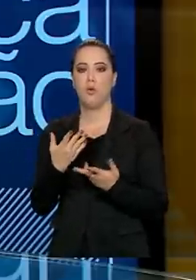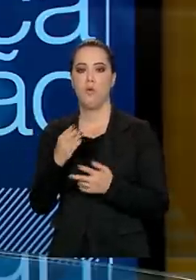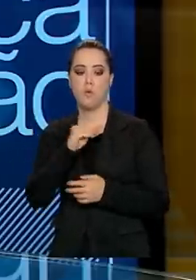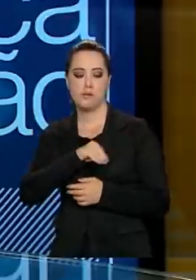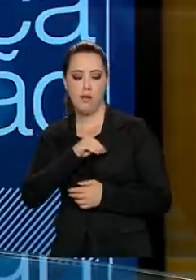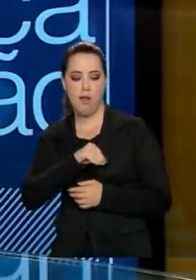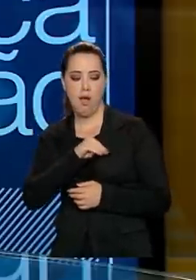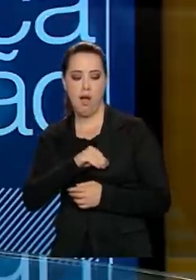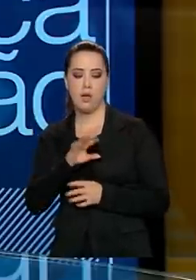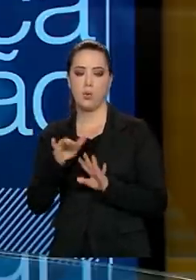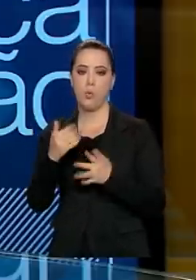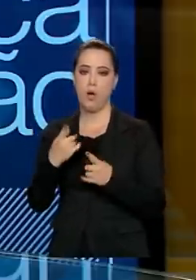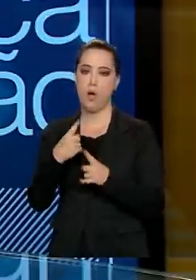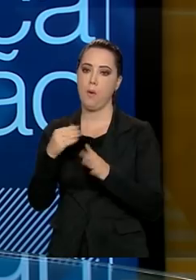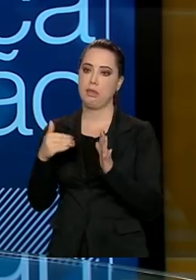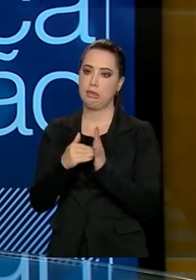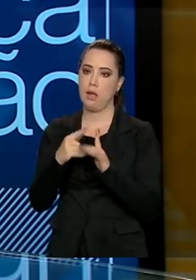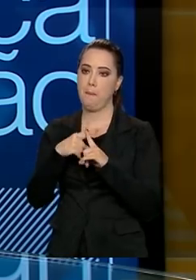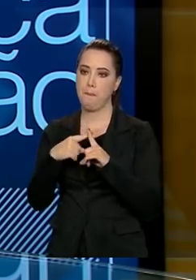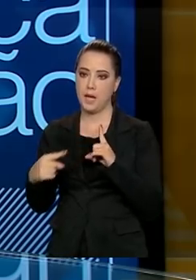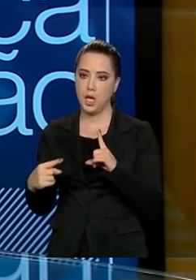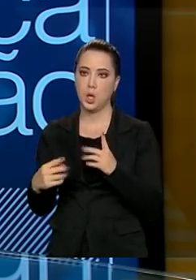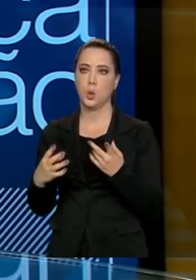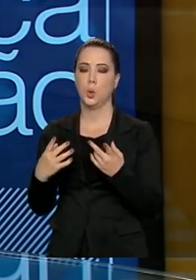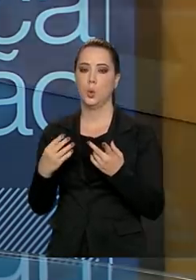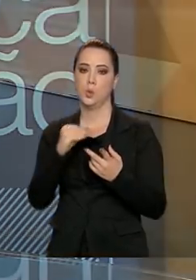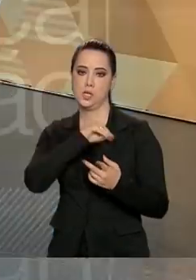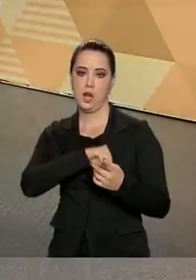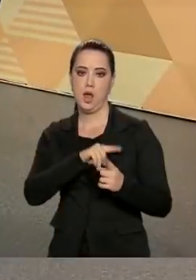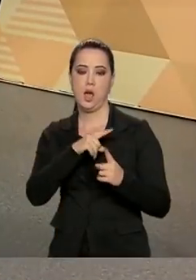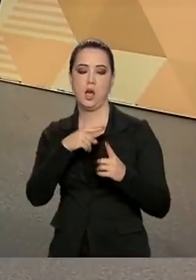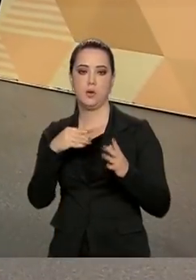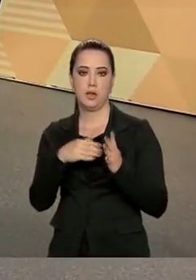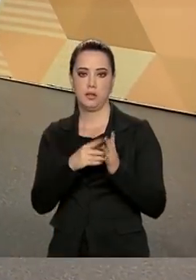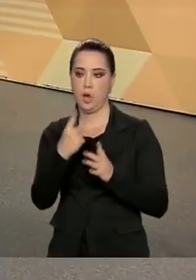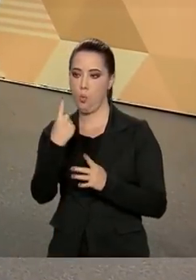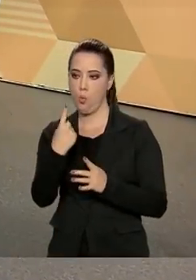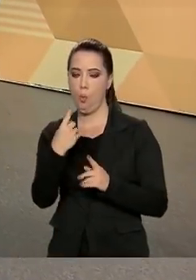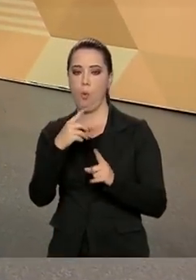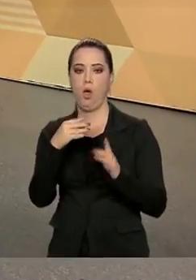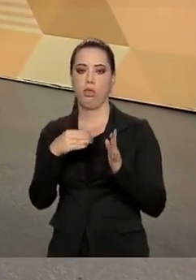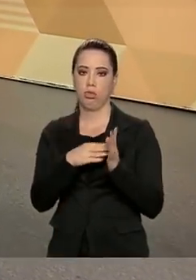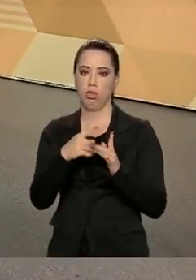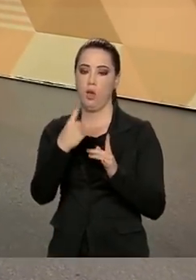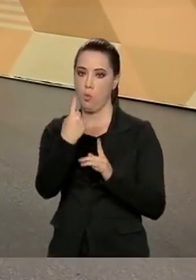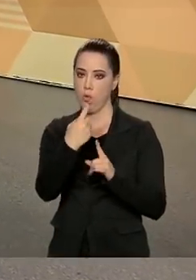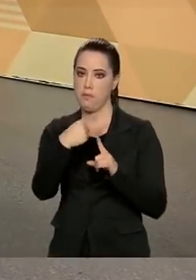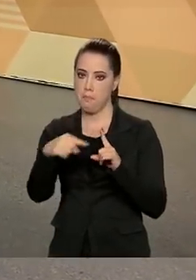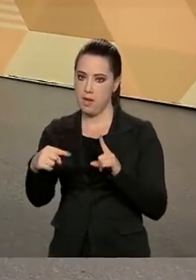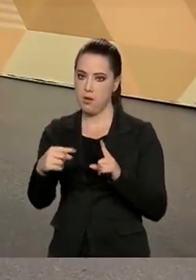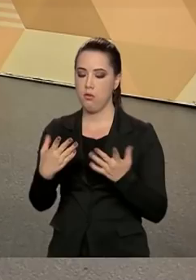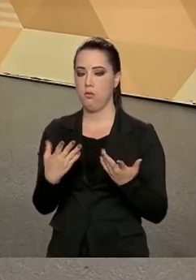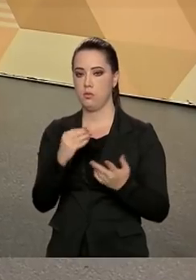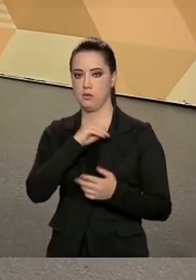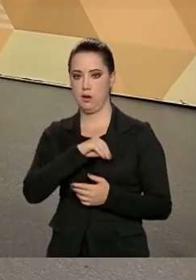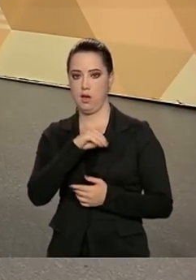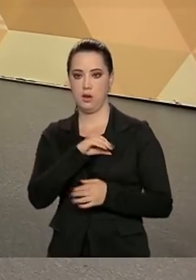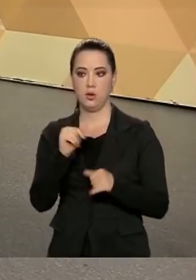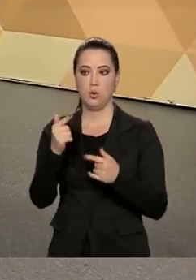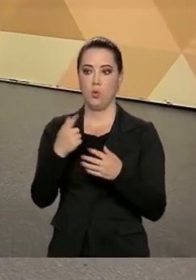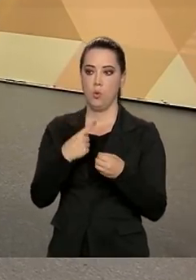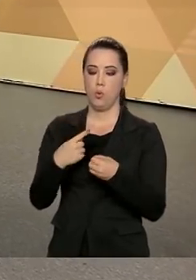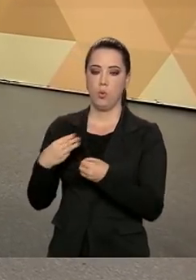familiar de até meio salário mínimo, até um salário mínimo, até um e meio. Em qual município esse aluno estava? Nós